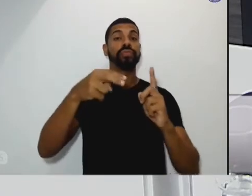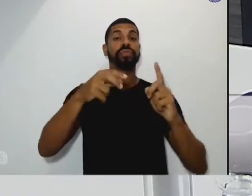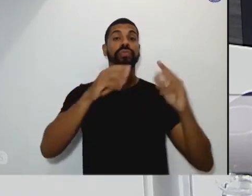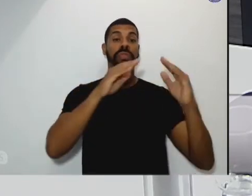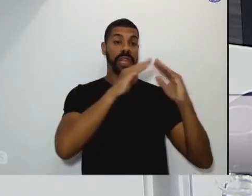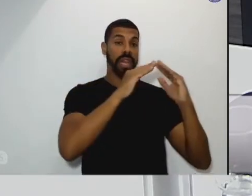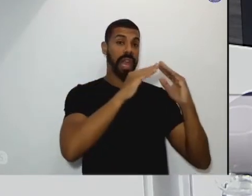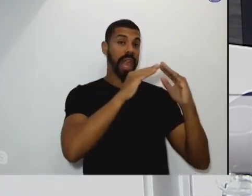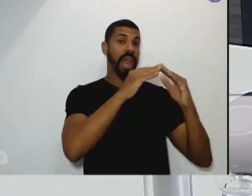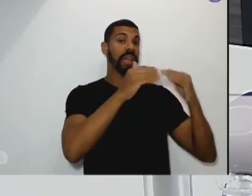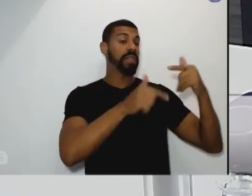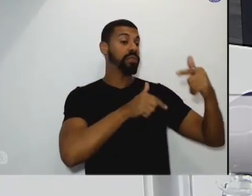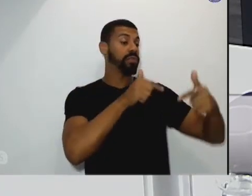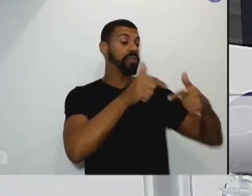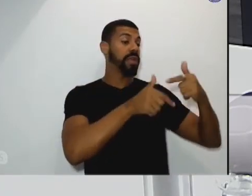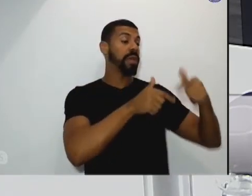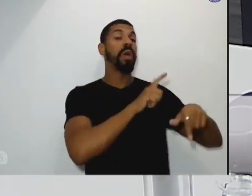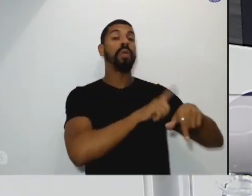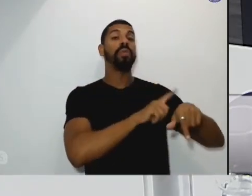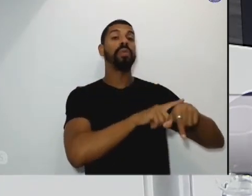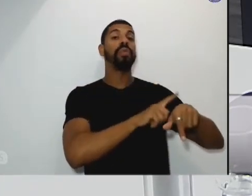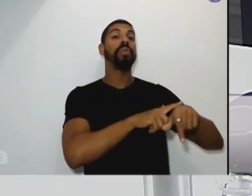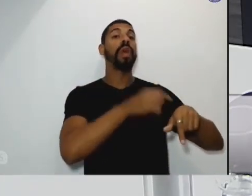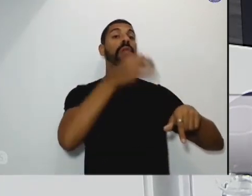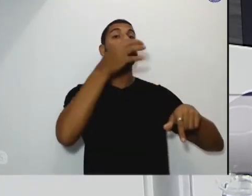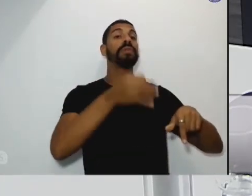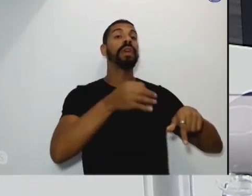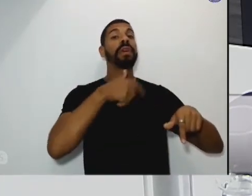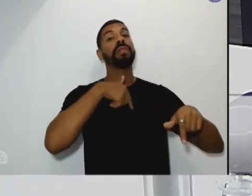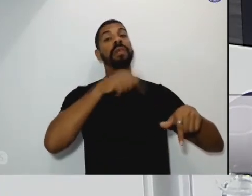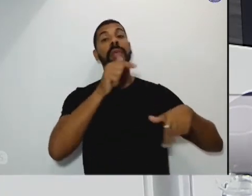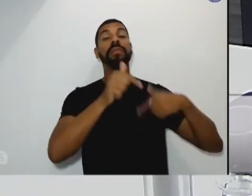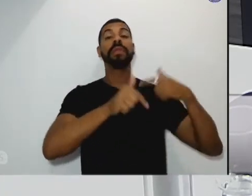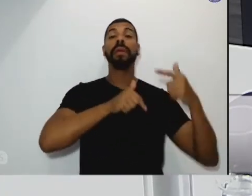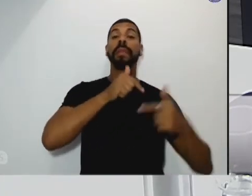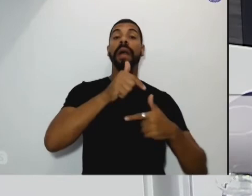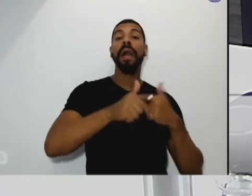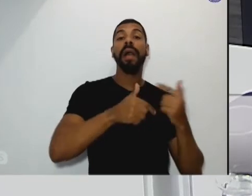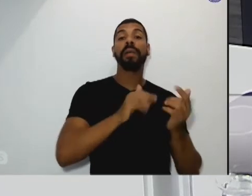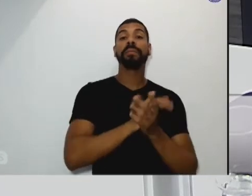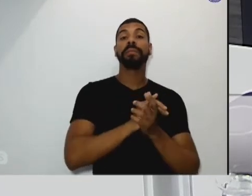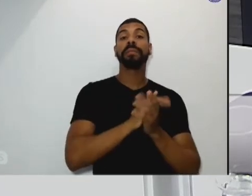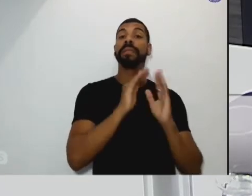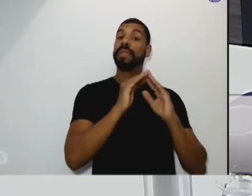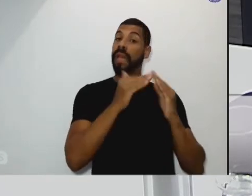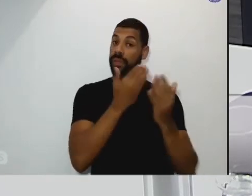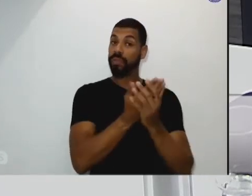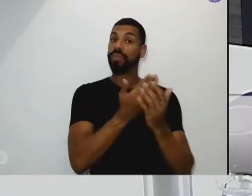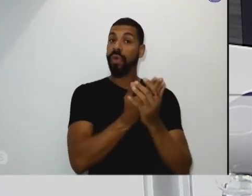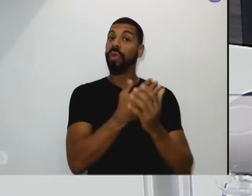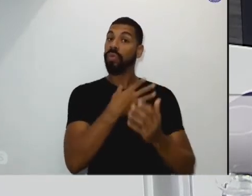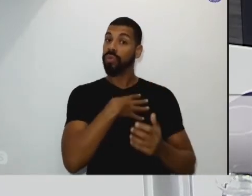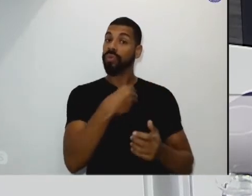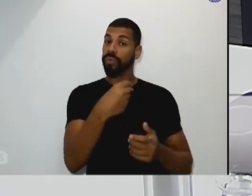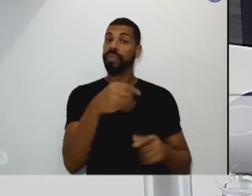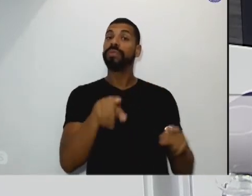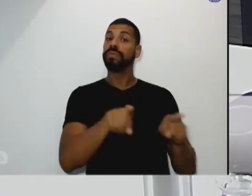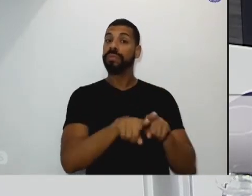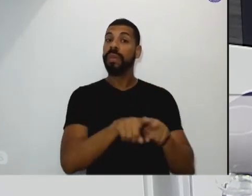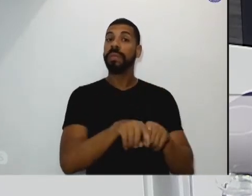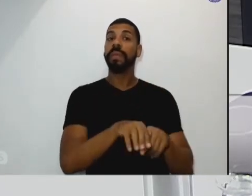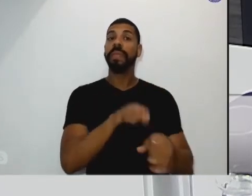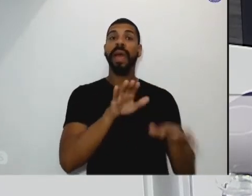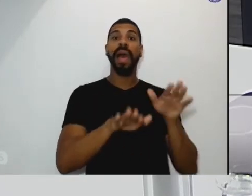saber onde ela trabalha qual horário que ela entra vai almoçar e na escola também dos filhos porque às vezes ele vai até a